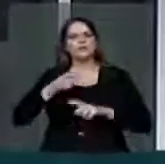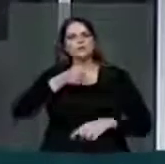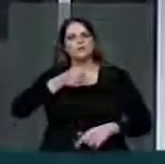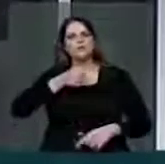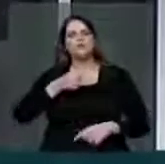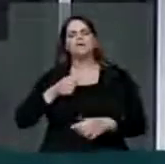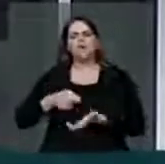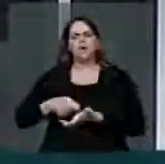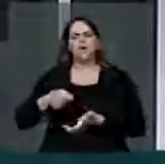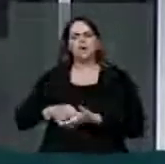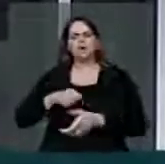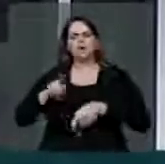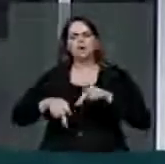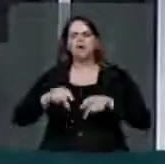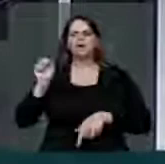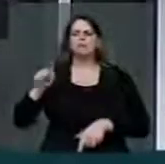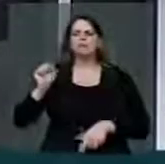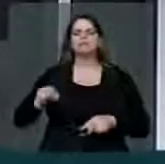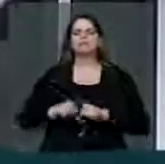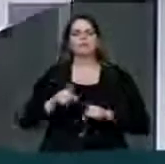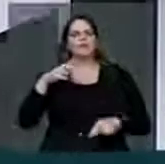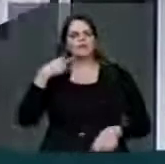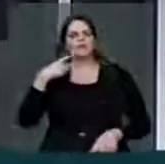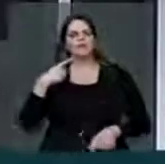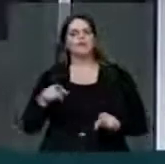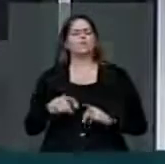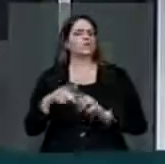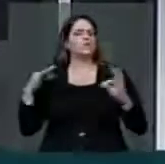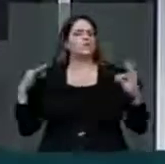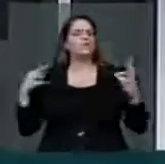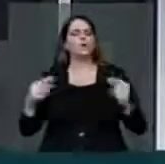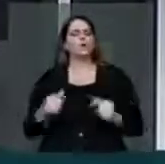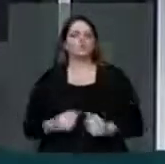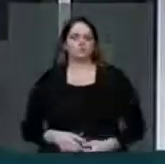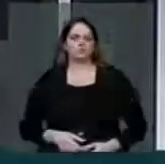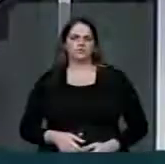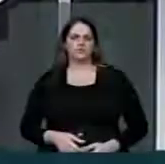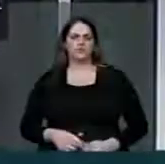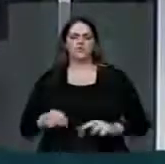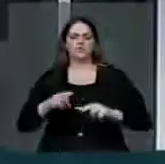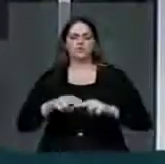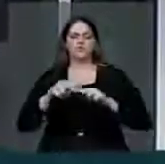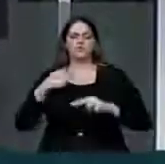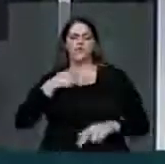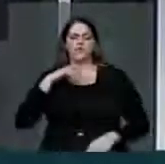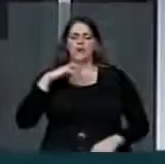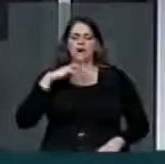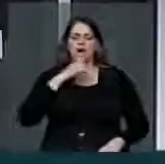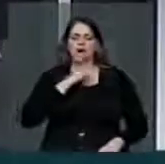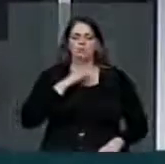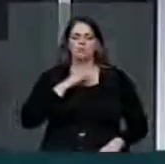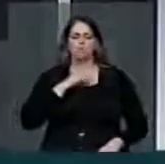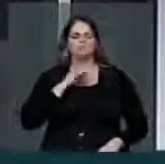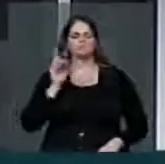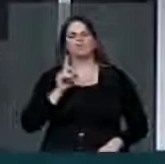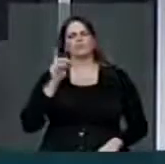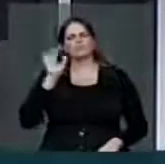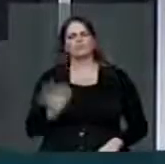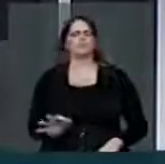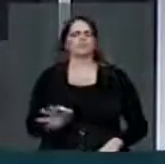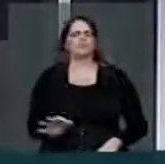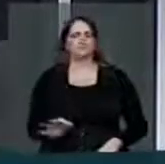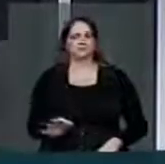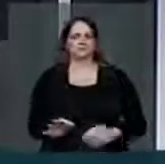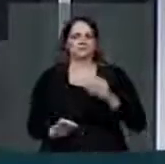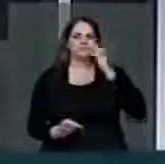o povo cobra, a Câmara de Vereadores cobra, todos cobram. Por isso, eu acho, senhores deputados, acho ou não, tenho certeza, que a